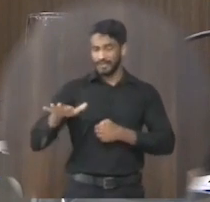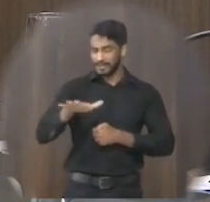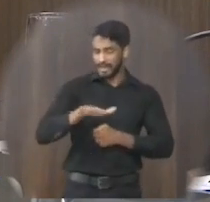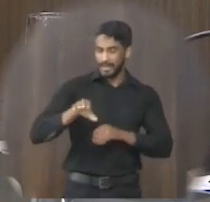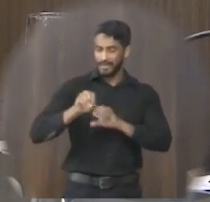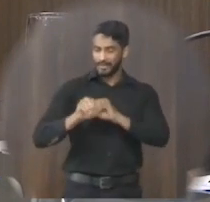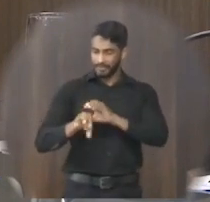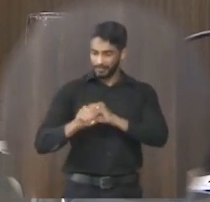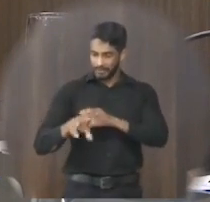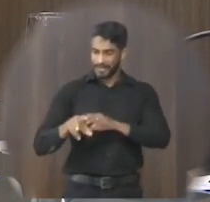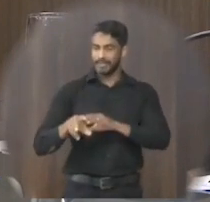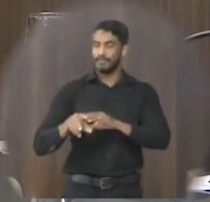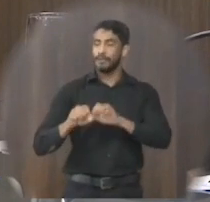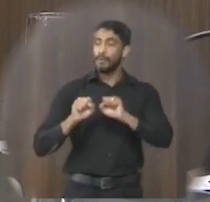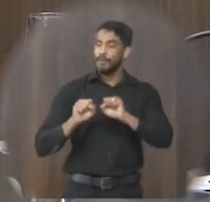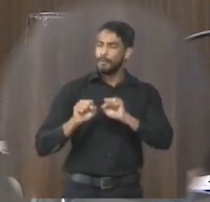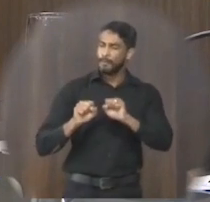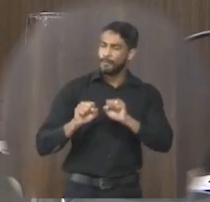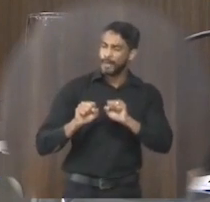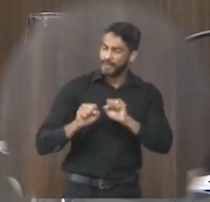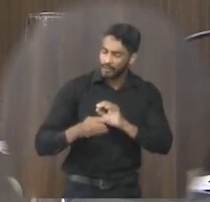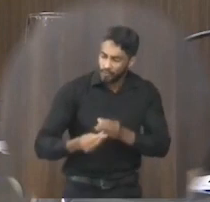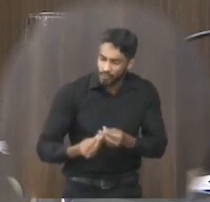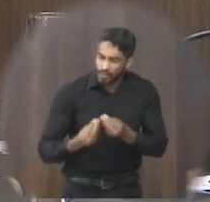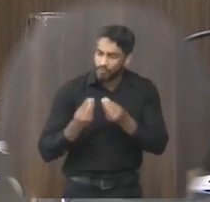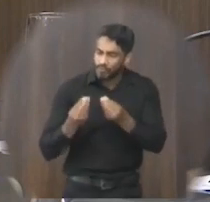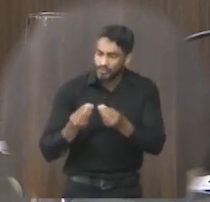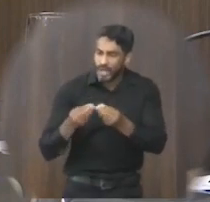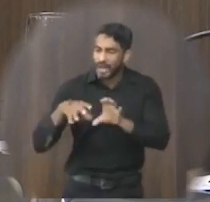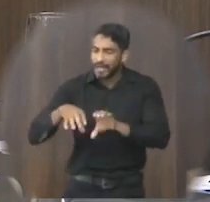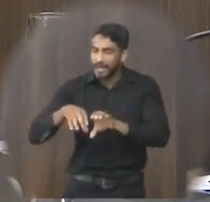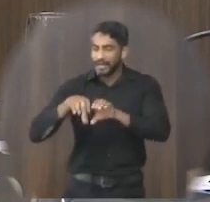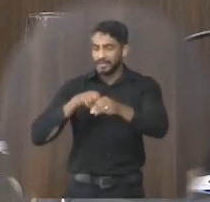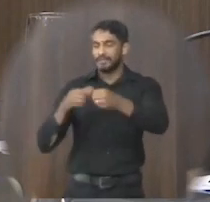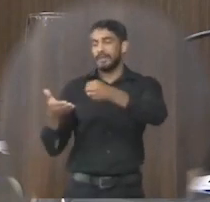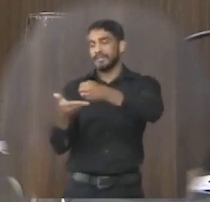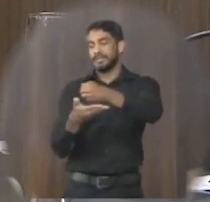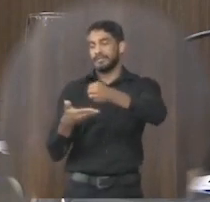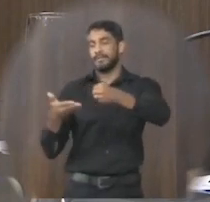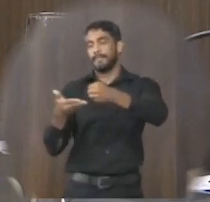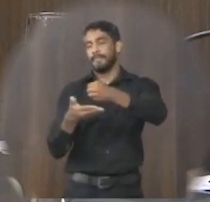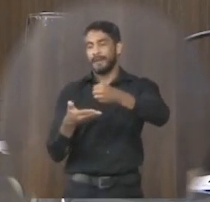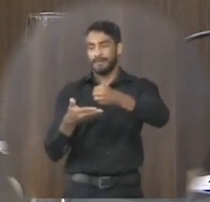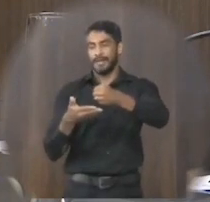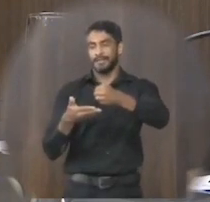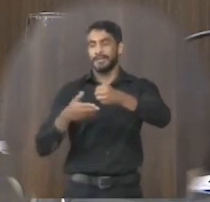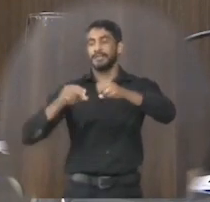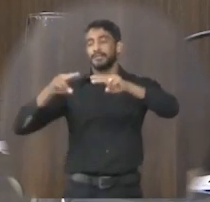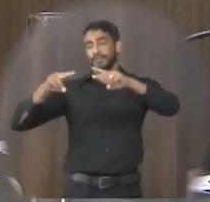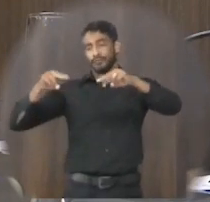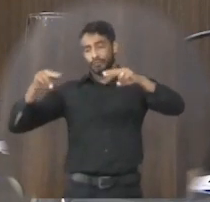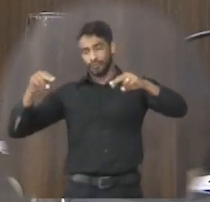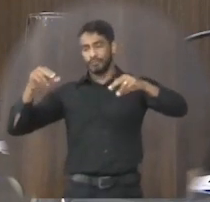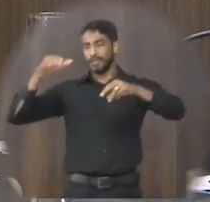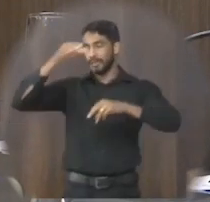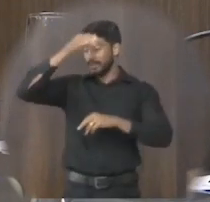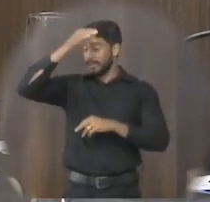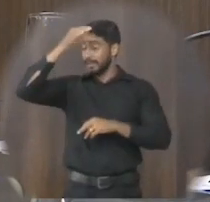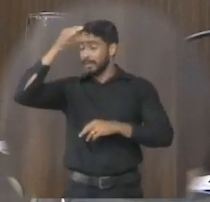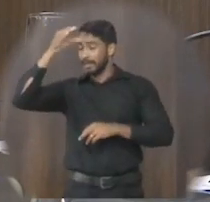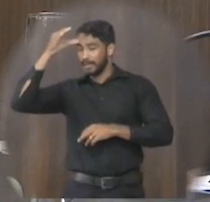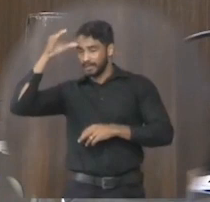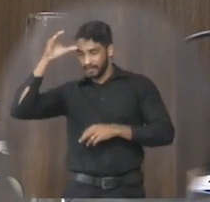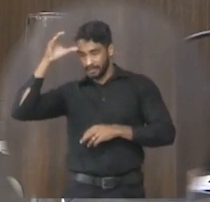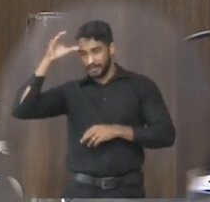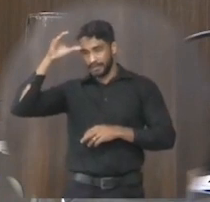do educador para poder nos dar essa formação essa base então jamais essa casa aqui vou